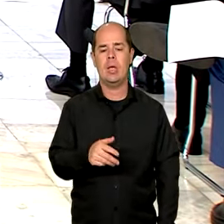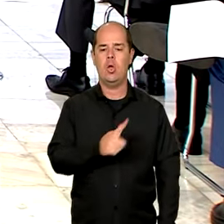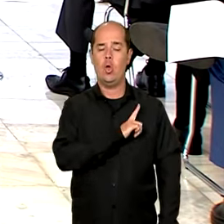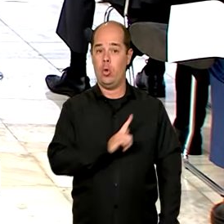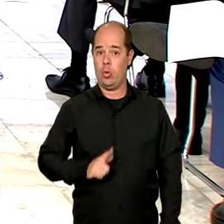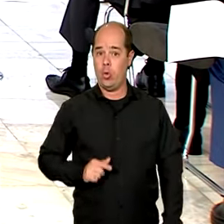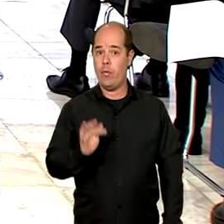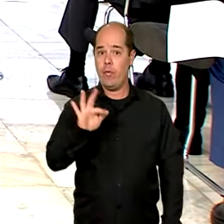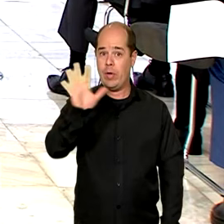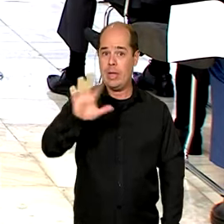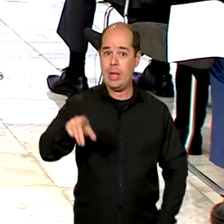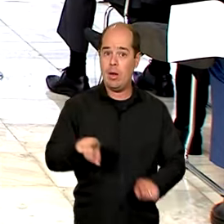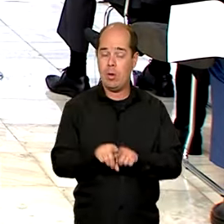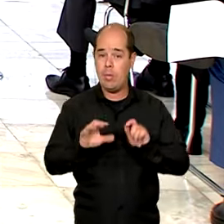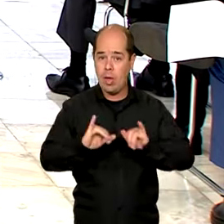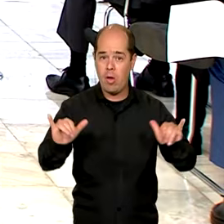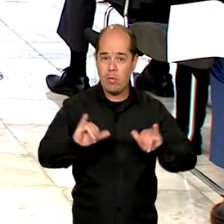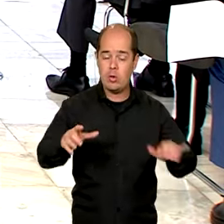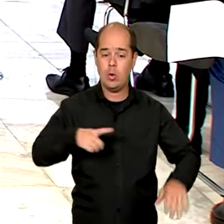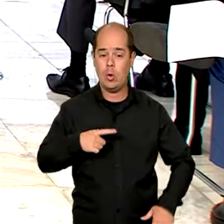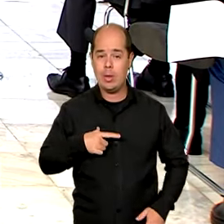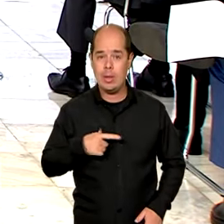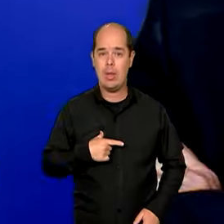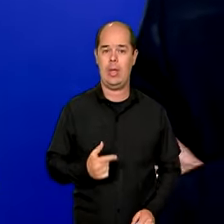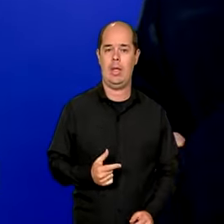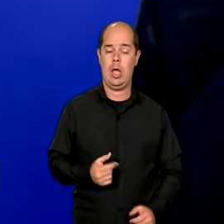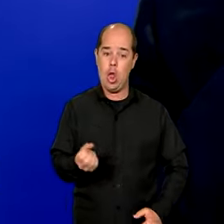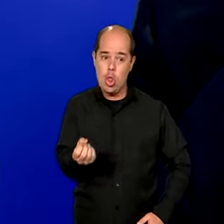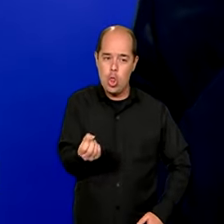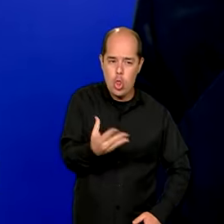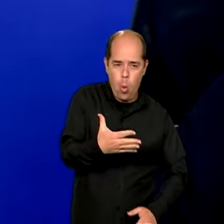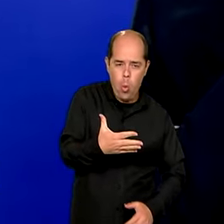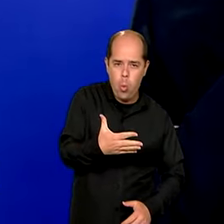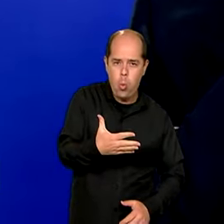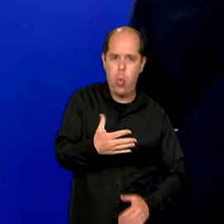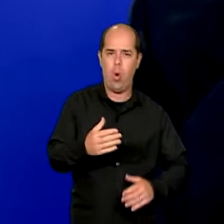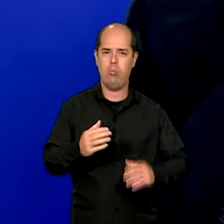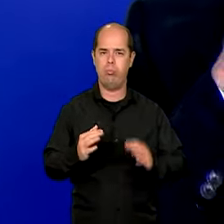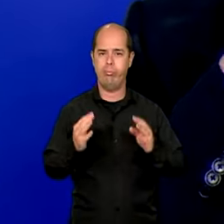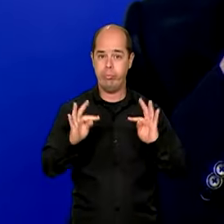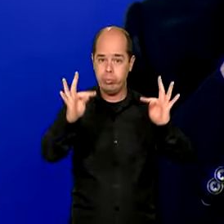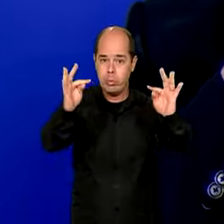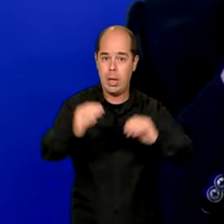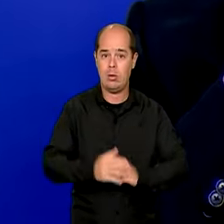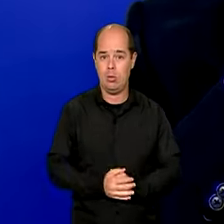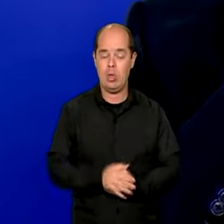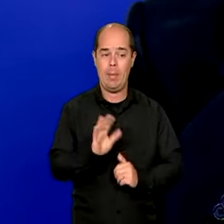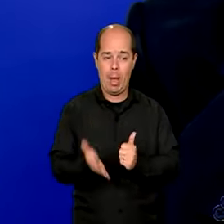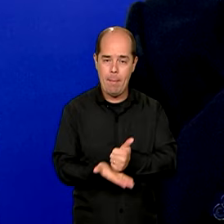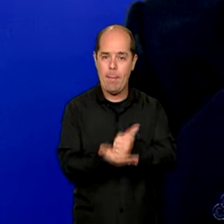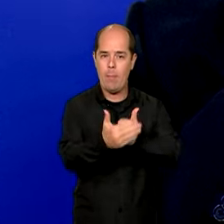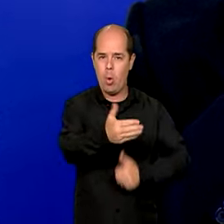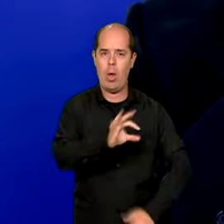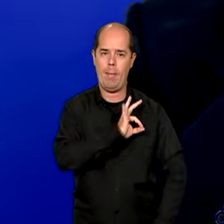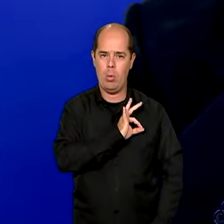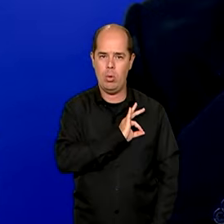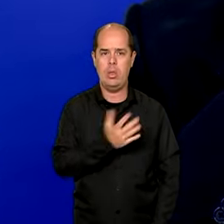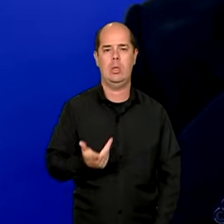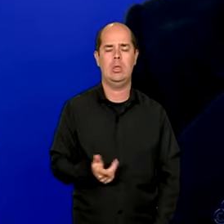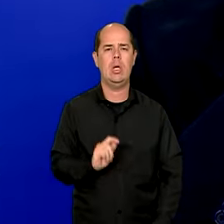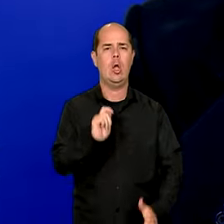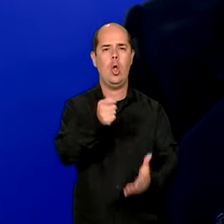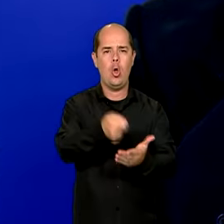para ajudar na atuação das forças policiais. Será dado prioridade absoluta para que equipamentos,